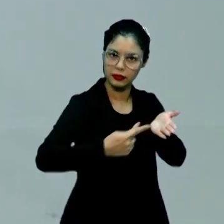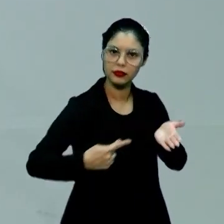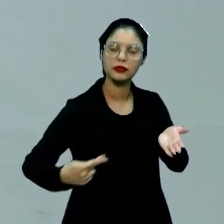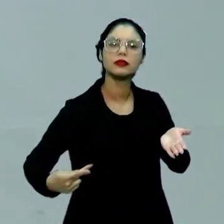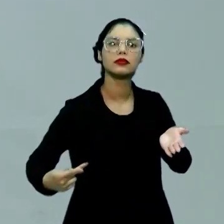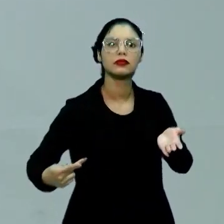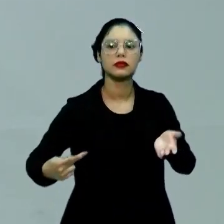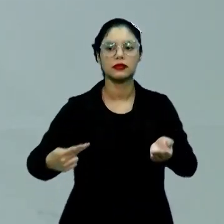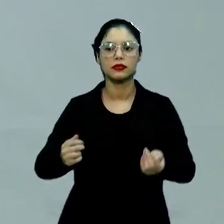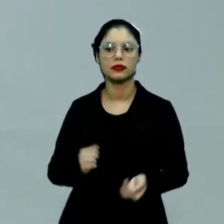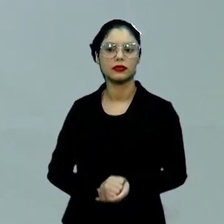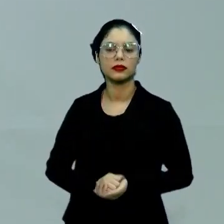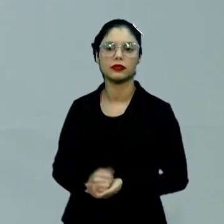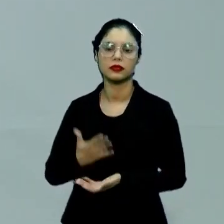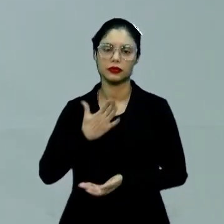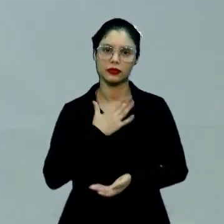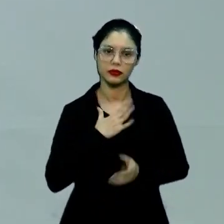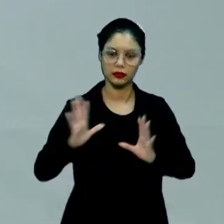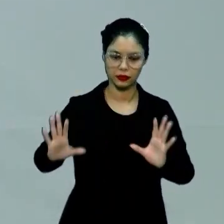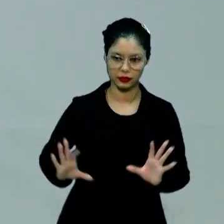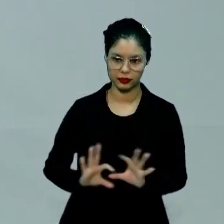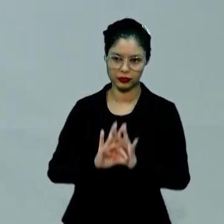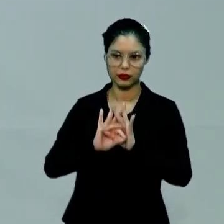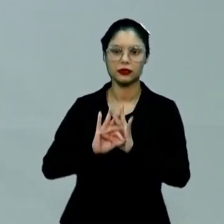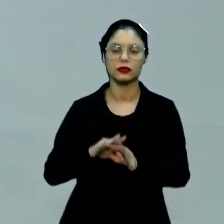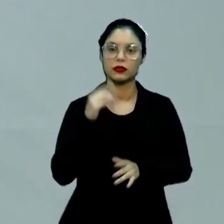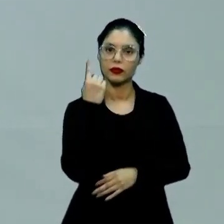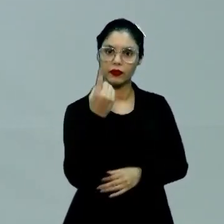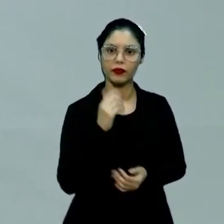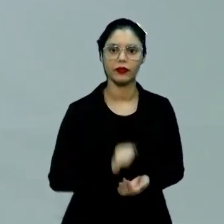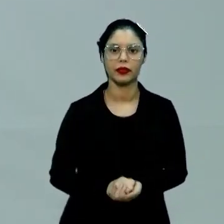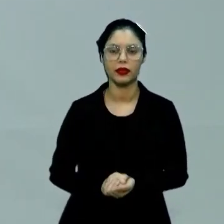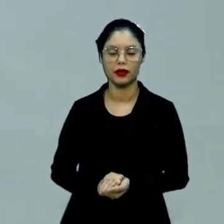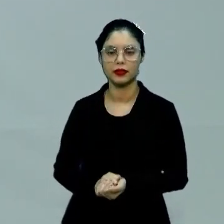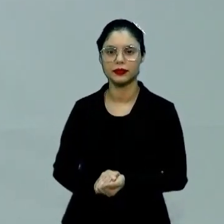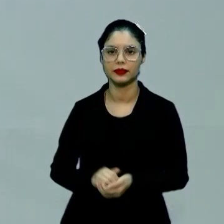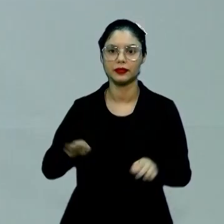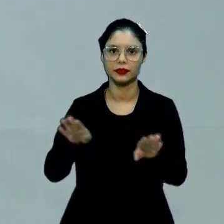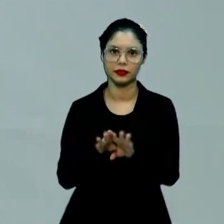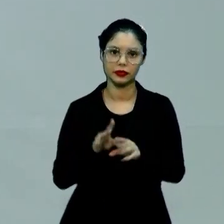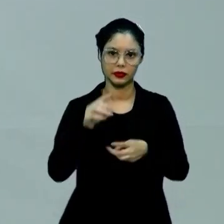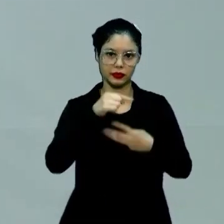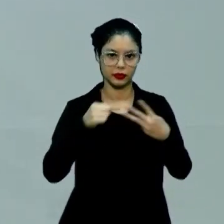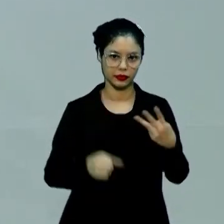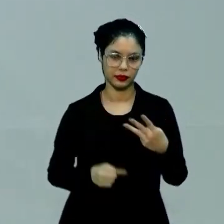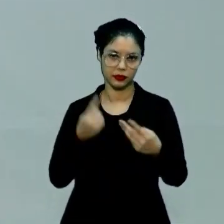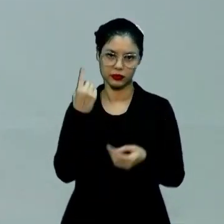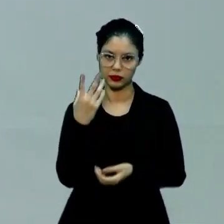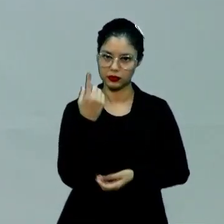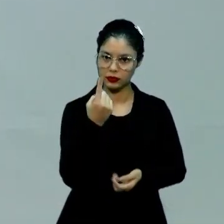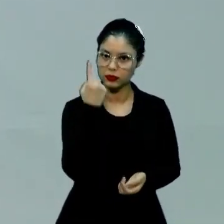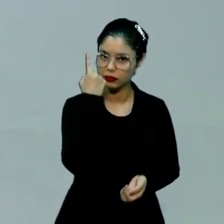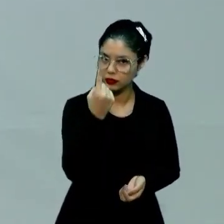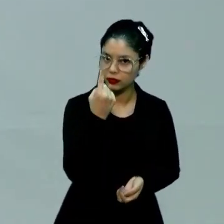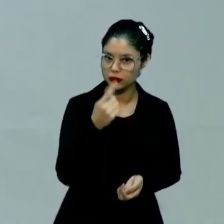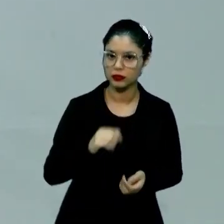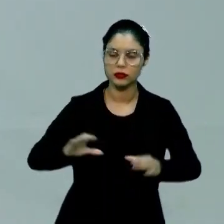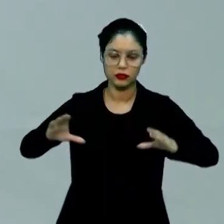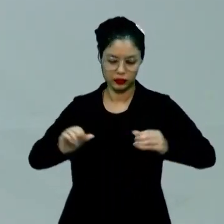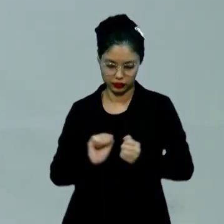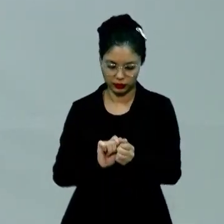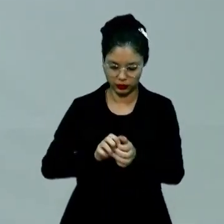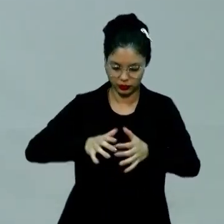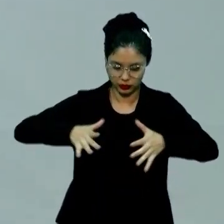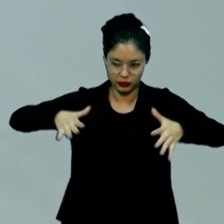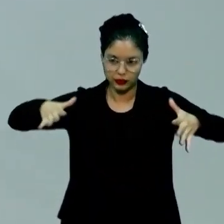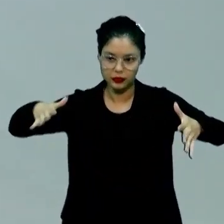esteja inserido, a minha correlação vai ser uma. Mas vejam que eu não sou três indivíduos, vejam que eu sou esse aglomerado